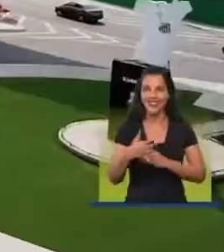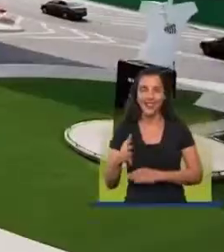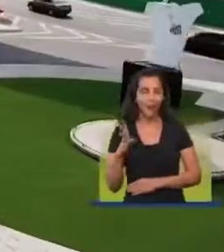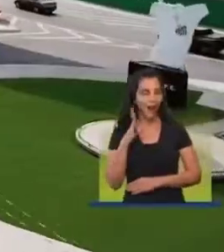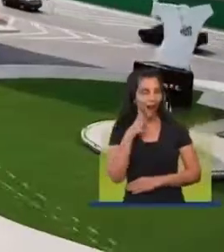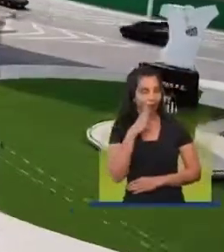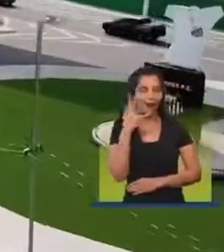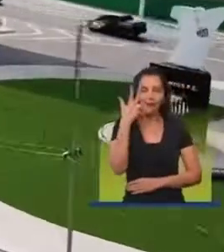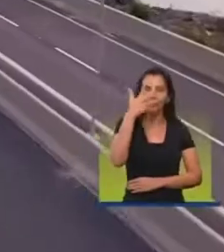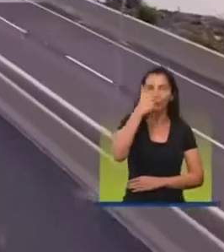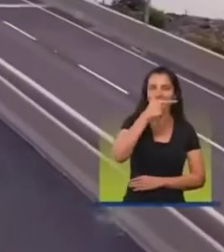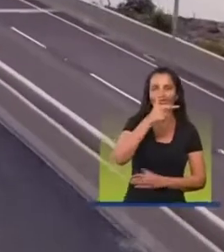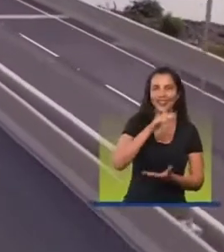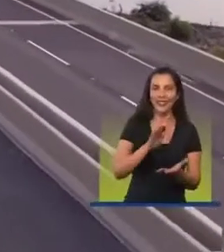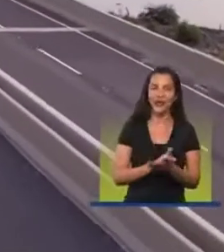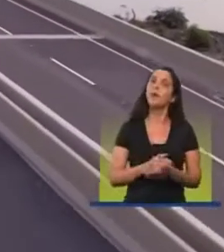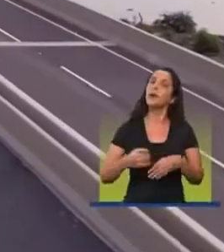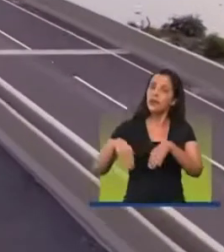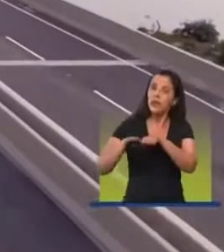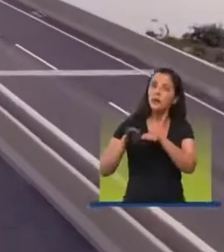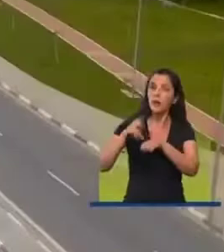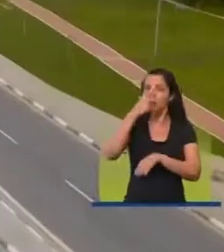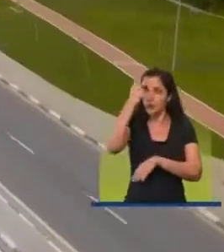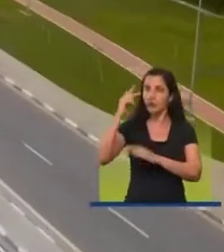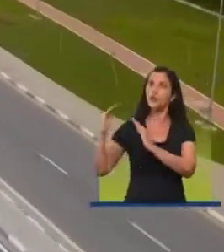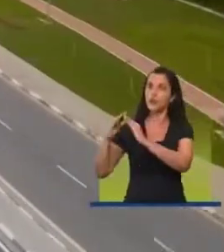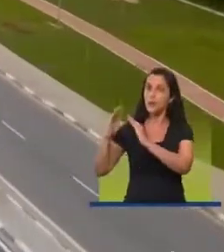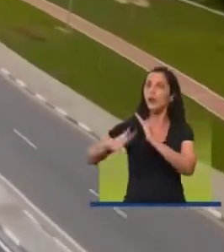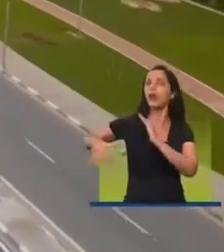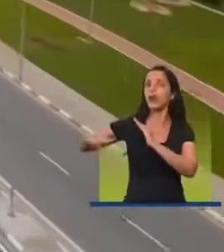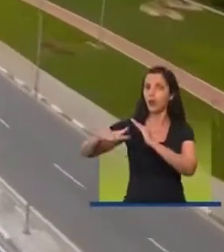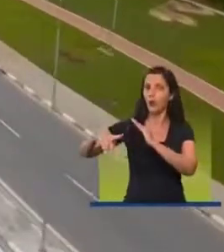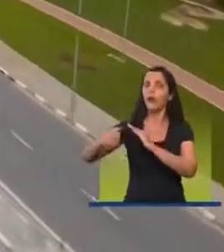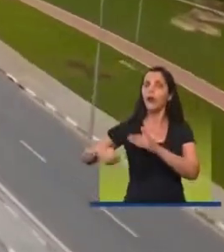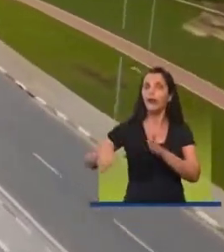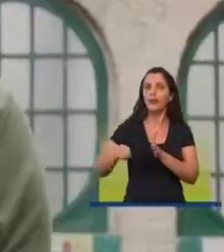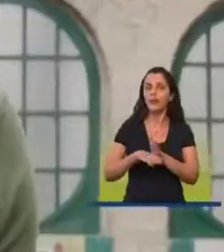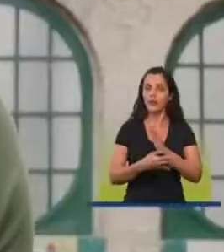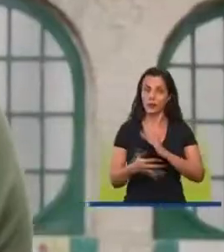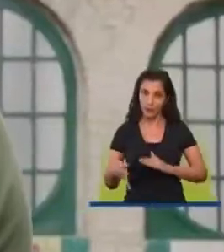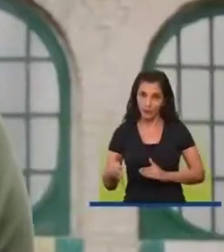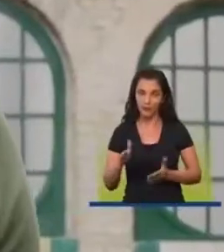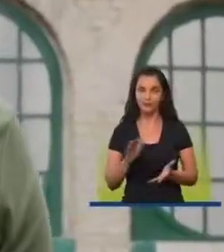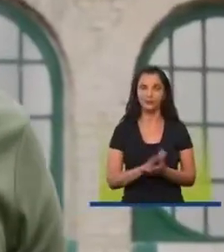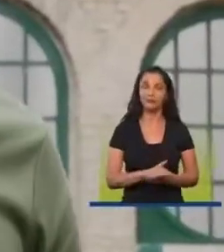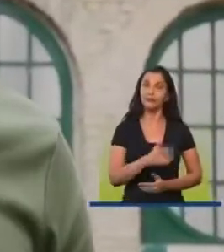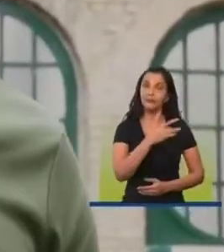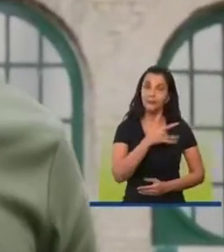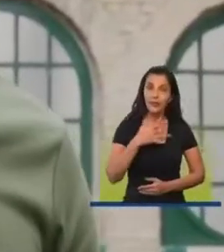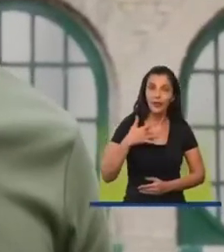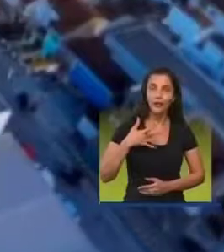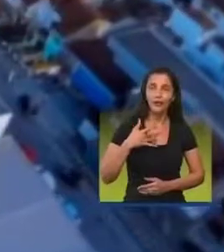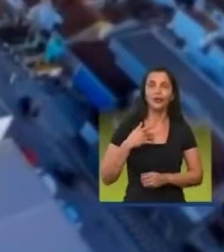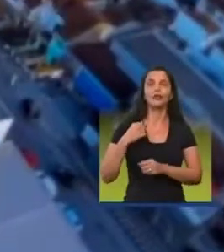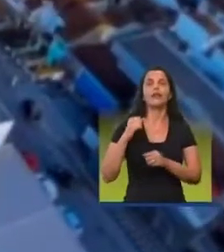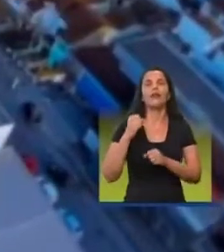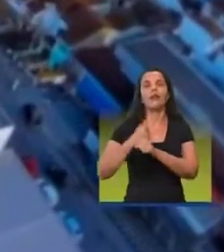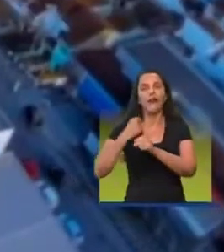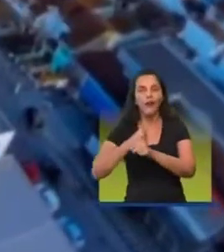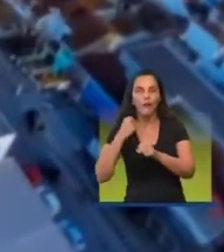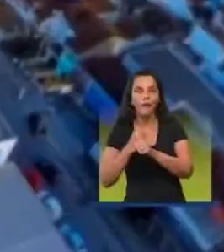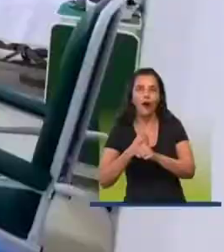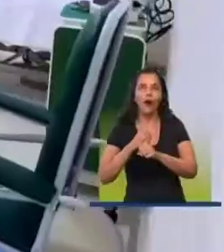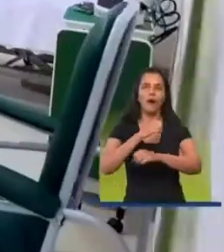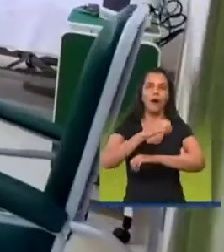chegar da cidade A saída da cidade Mas também para as pessoas que vivem ali Região importante da nossa cidade Na área da saúde Com o Hospital dos Estivadores Que